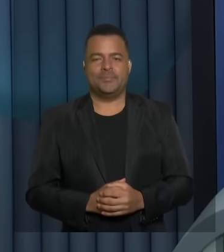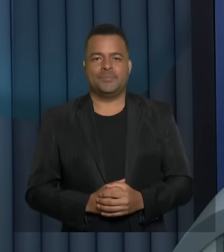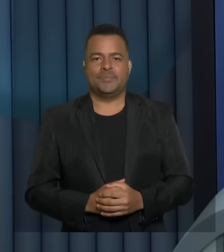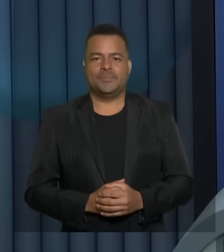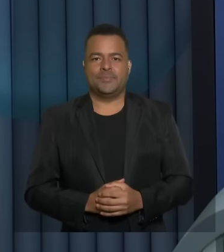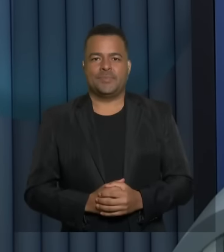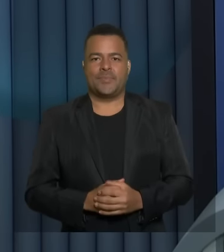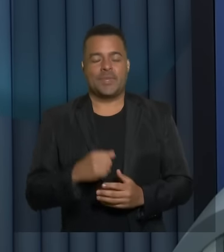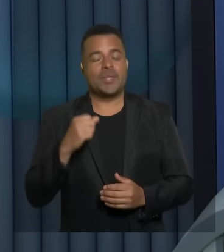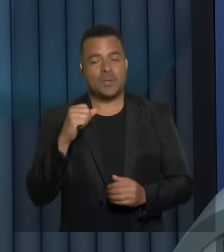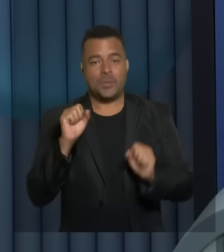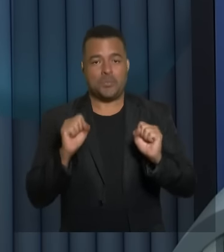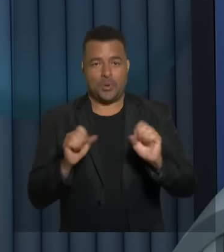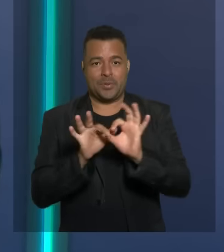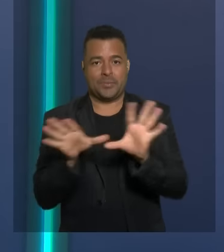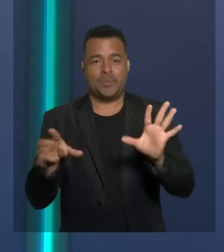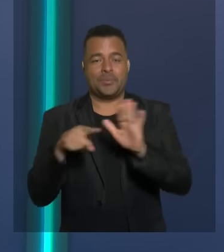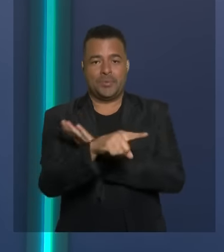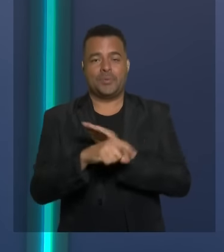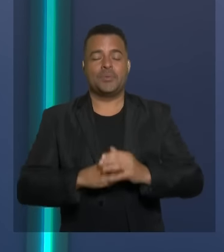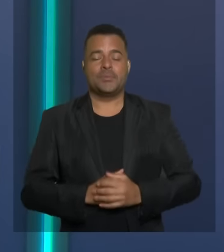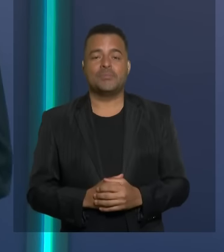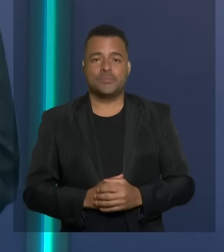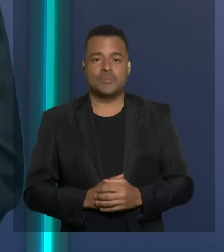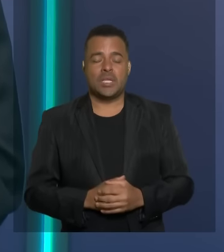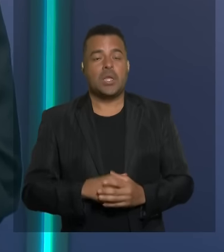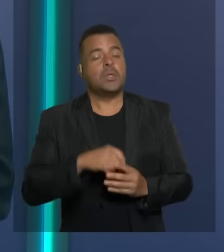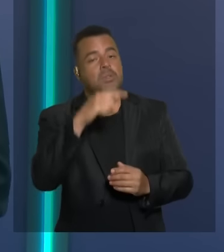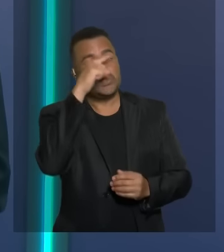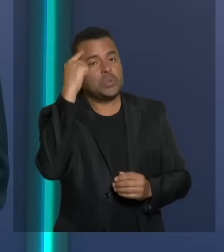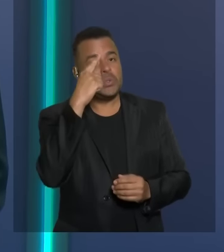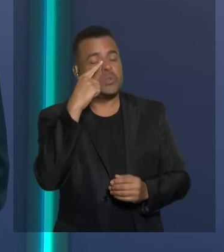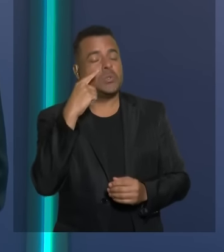30 segundos para a pergunta. Candidata Lúcia,